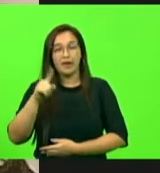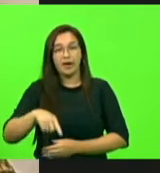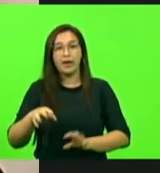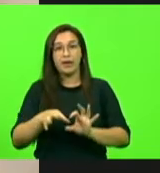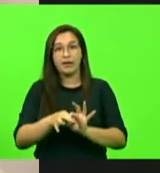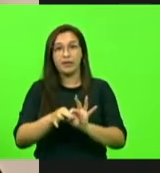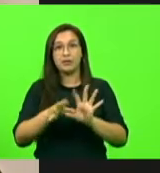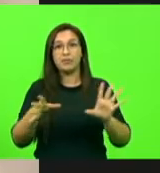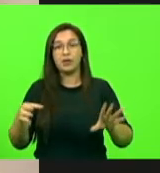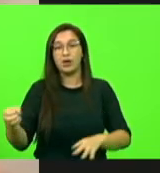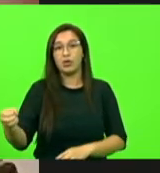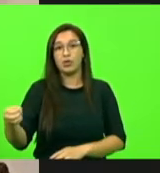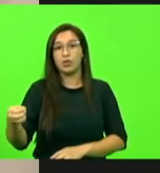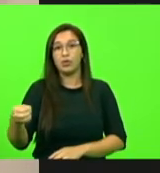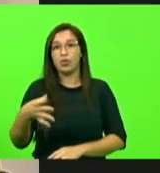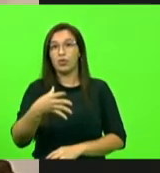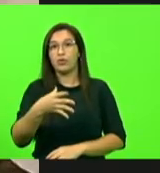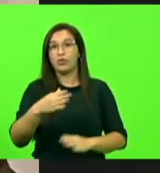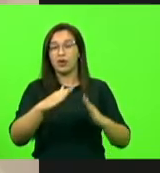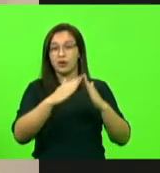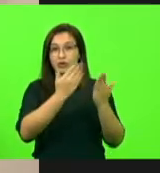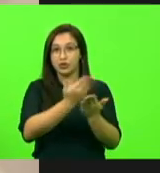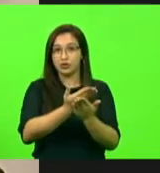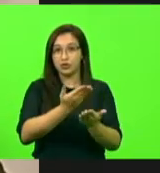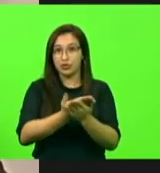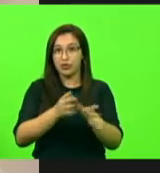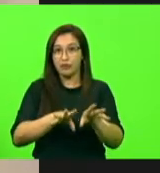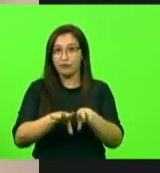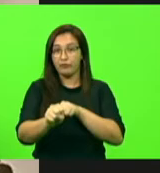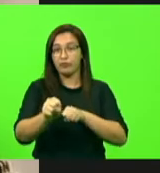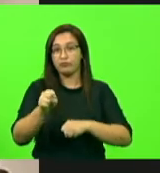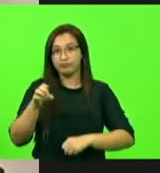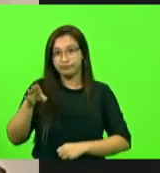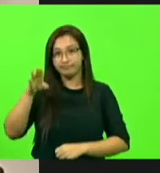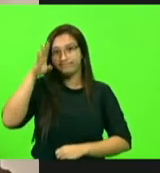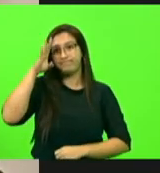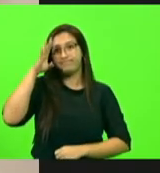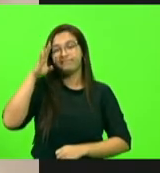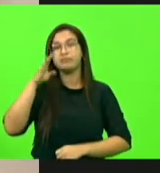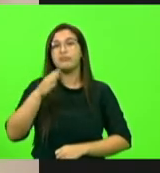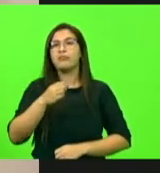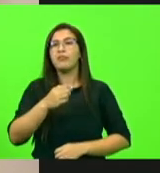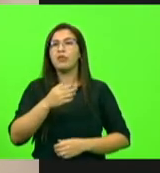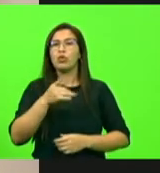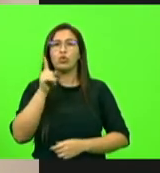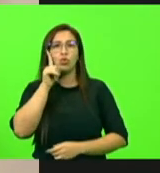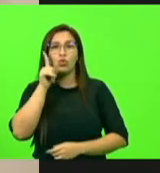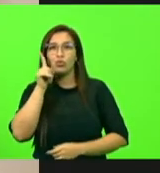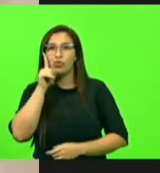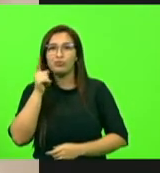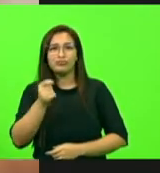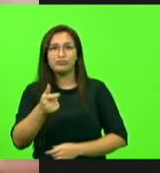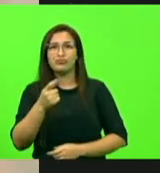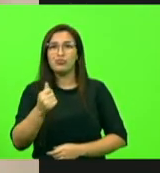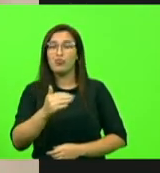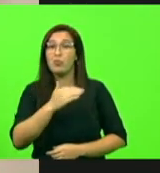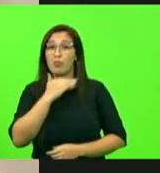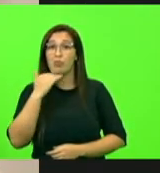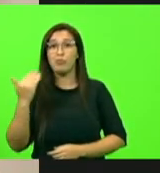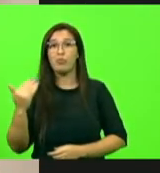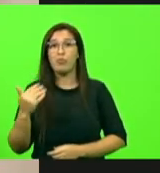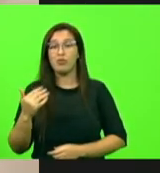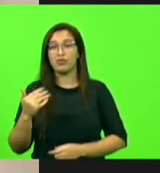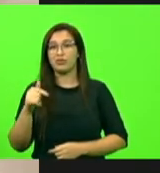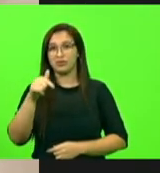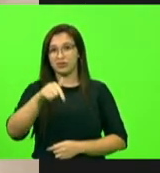nova escola de formação de soldados. Nós temos, infelizmente, casos quase que diários de morte. Catarinenses estão